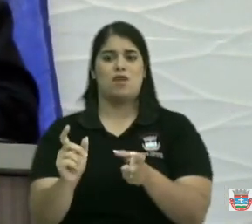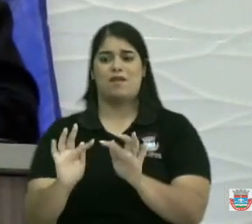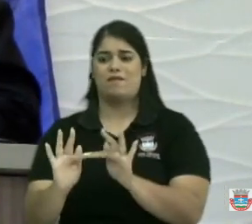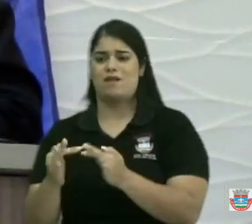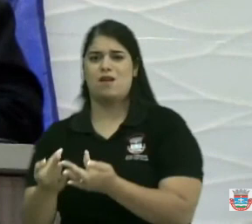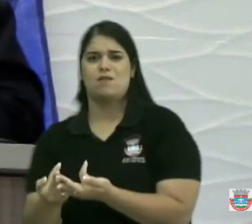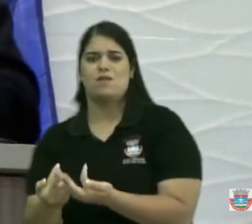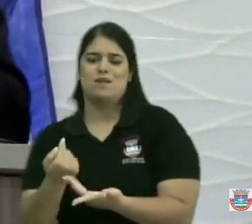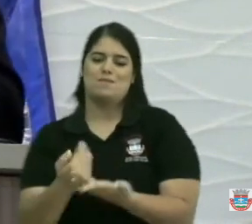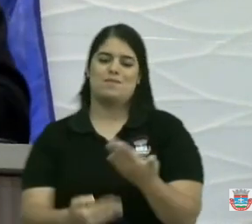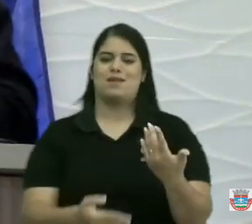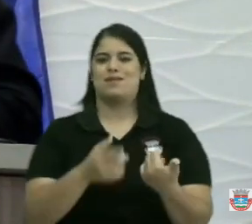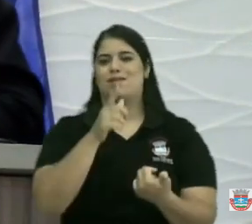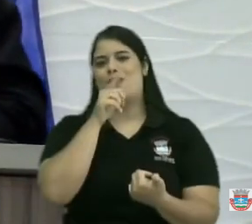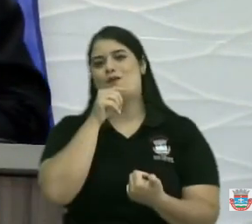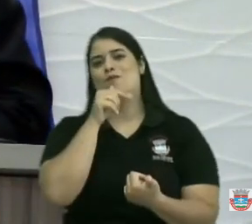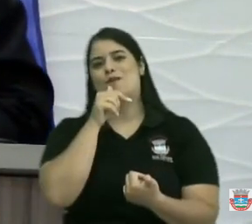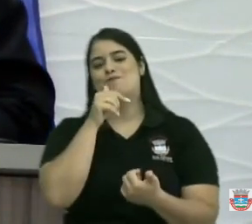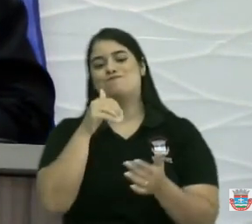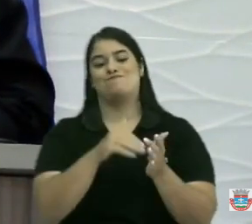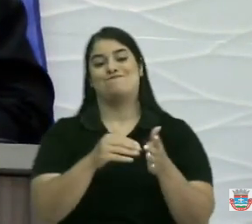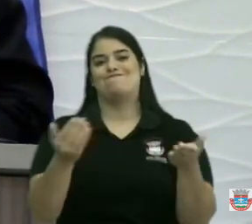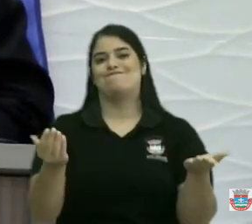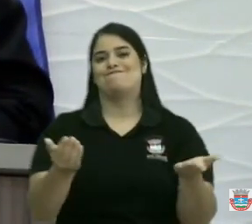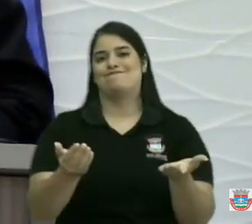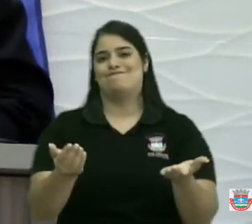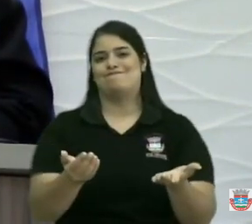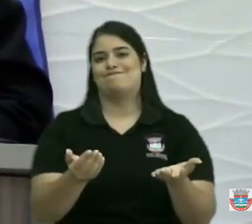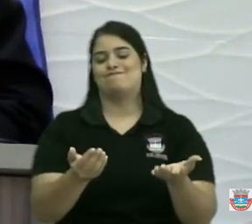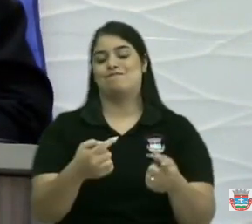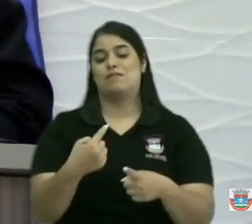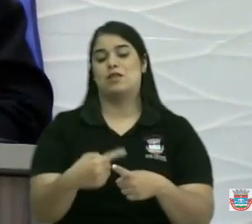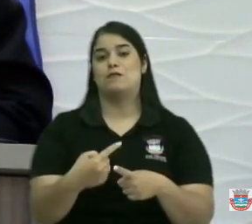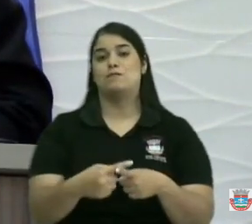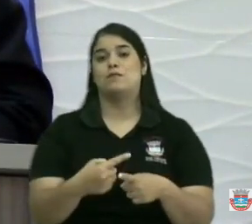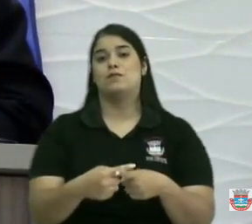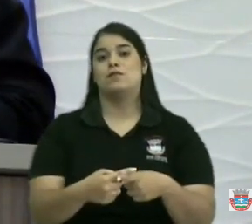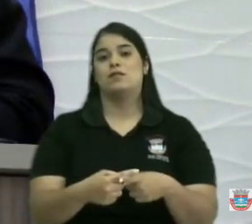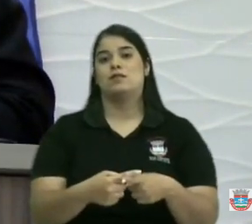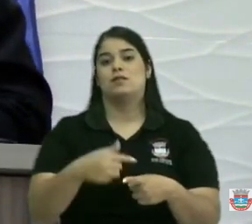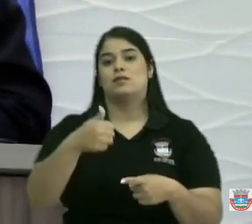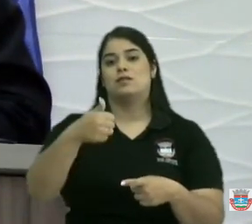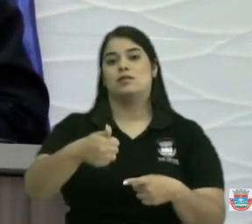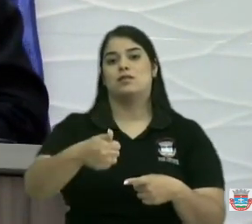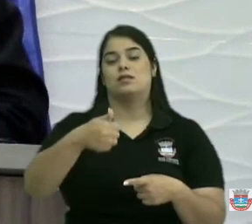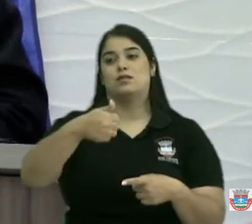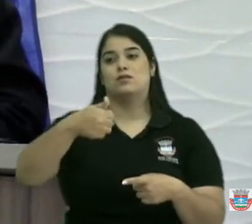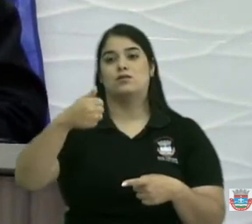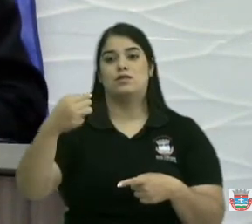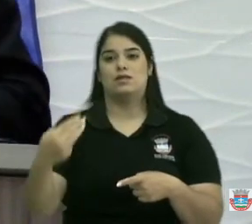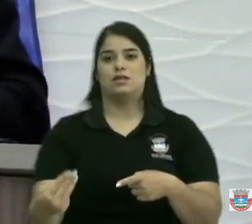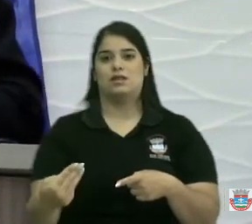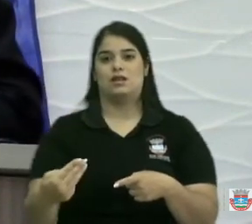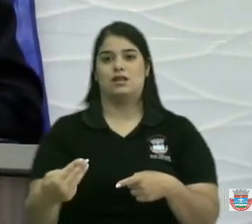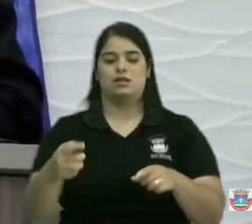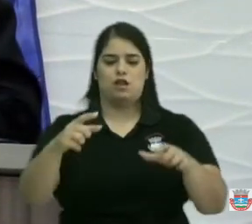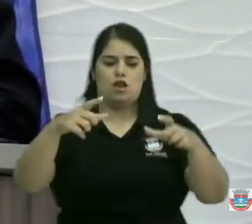água potável até o momento porque eram 113 cisternas